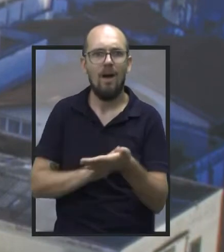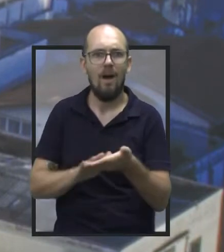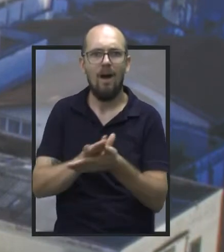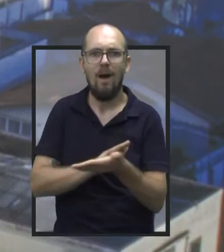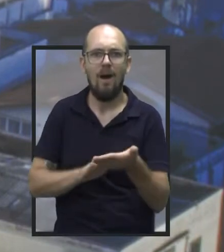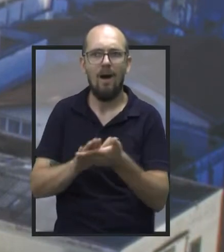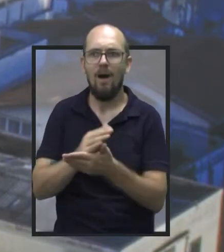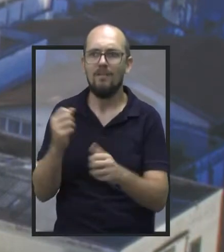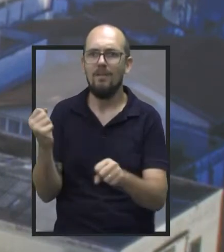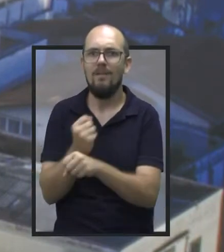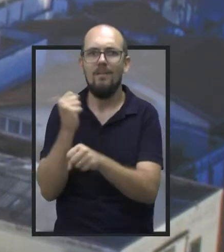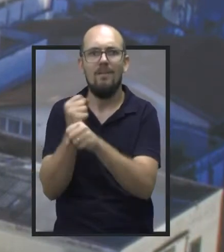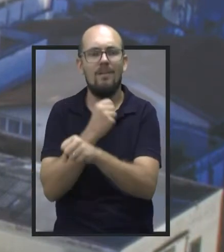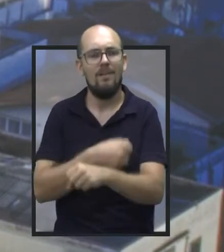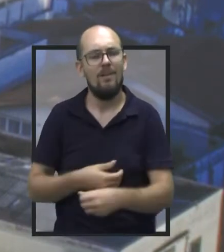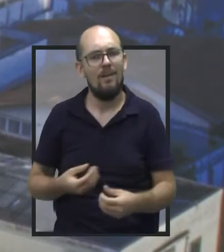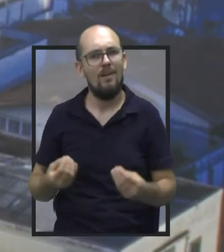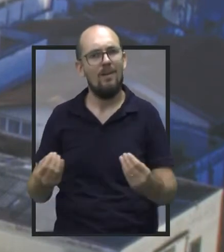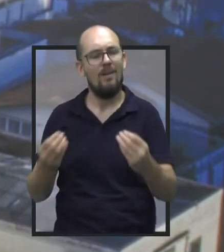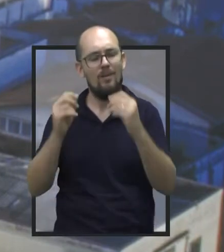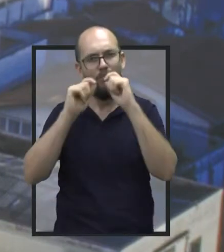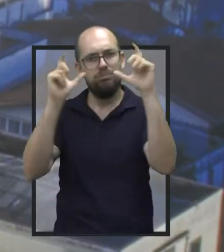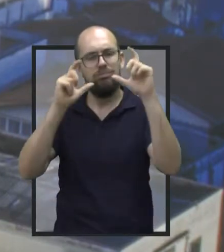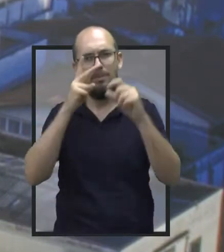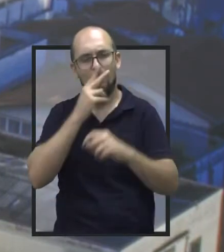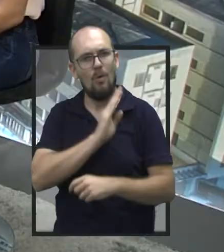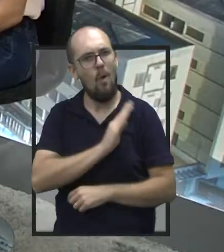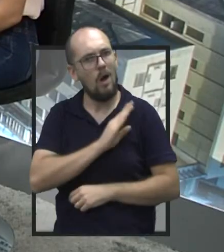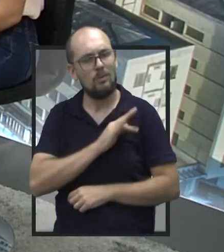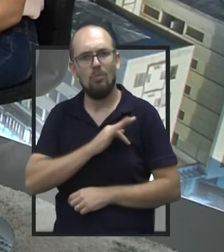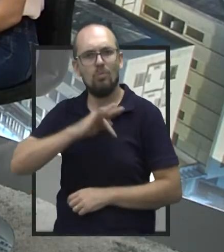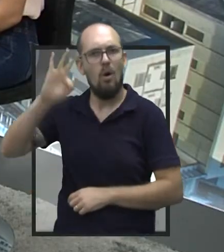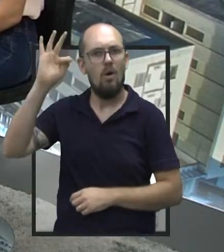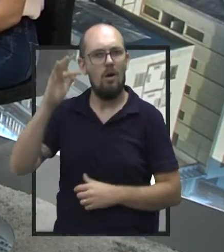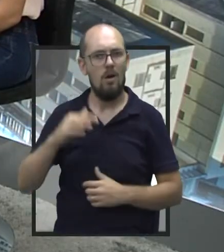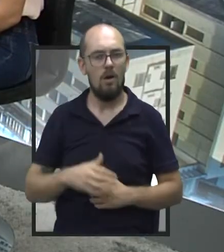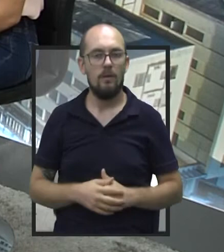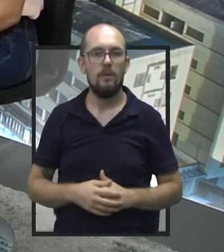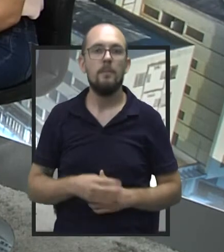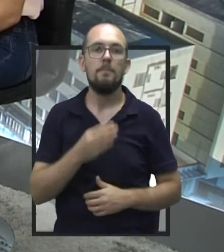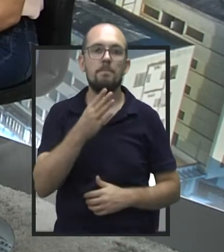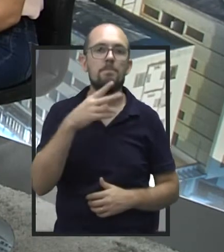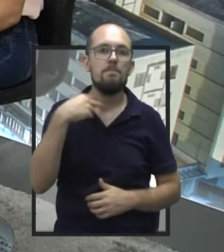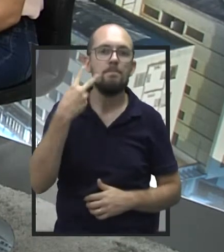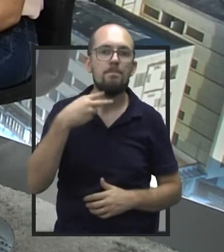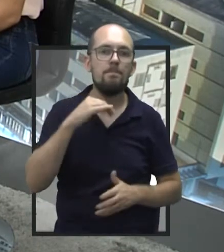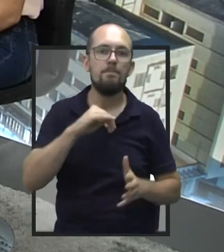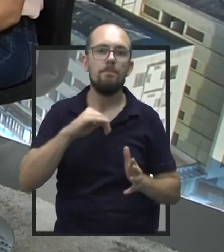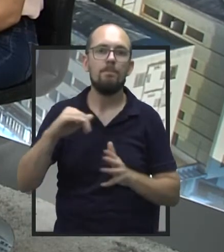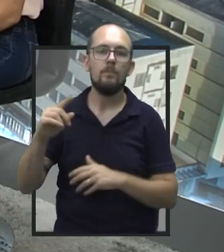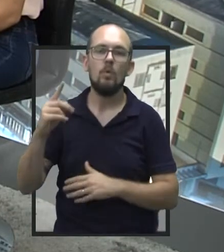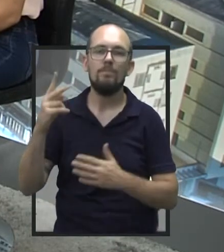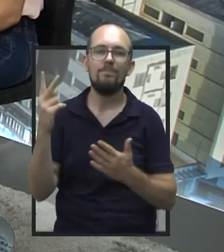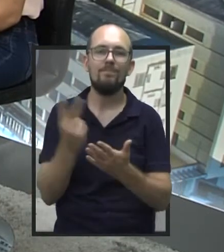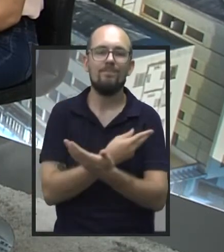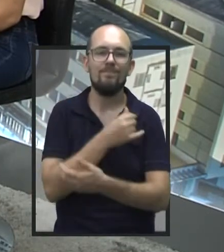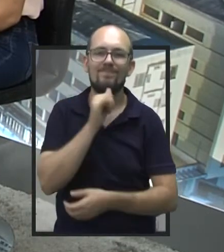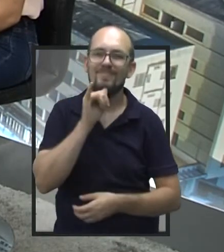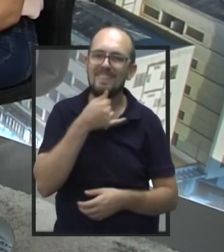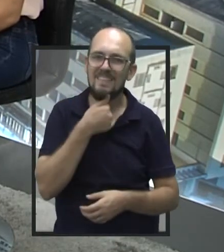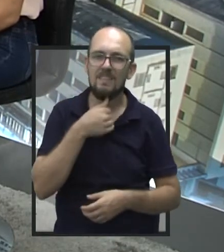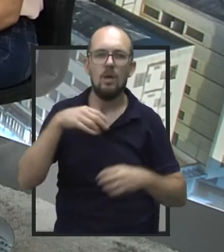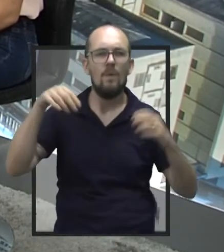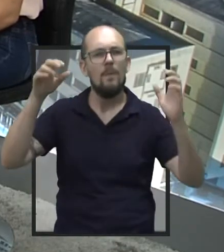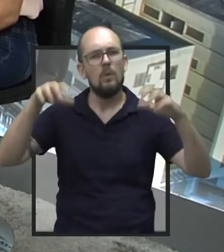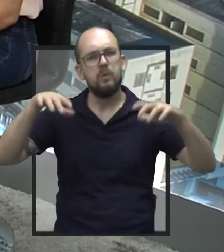assim, de doer o coração. Vereadora, nós tivemos um episódio triste aí das enchentes,